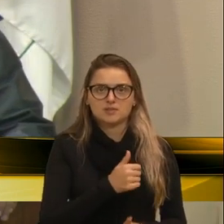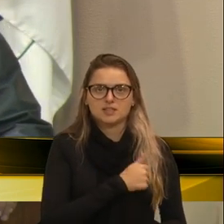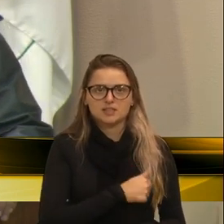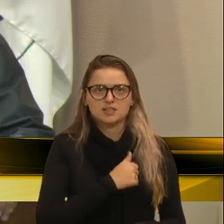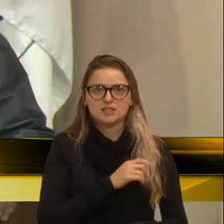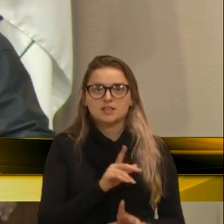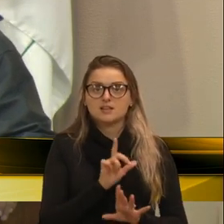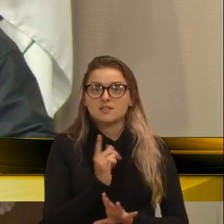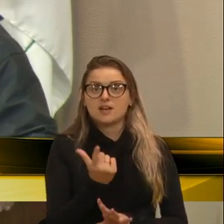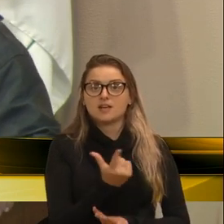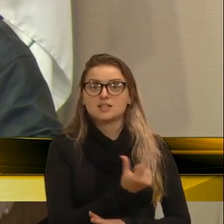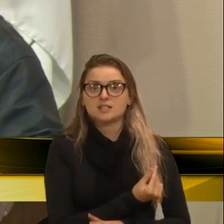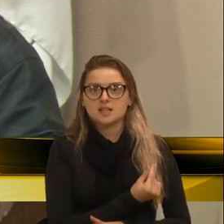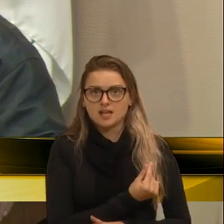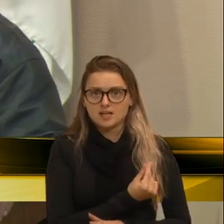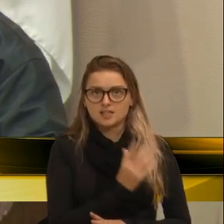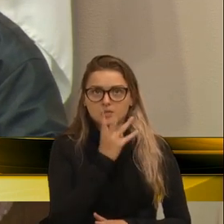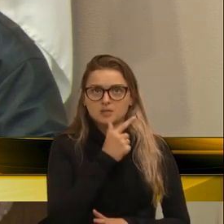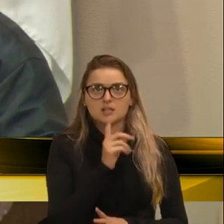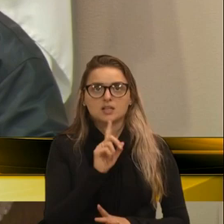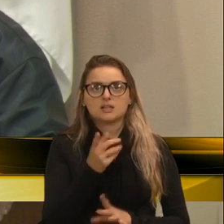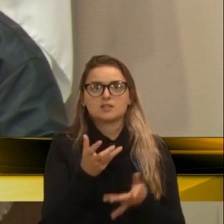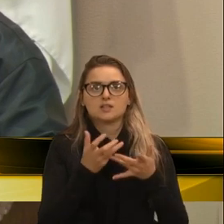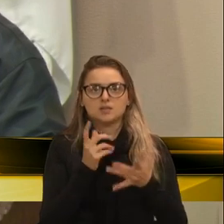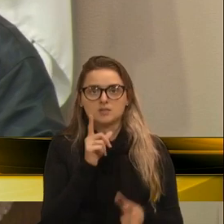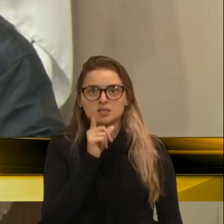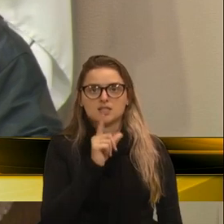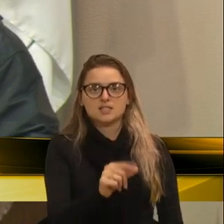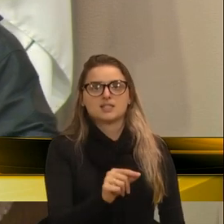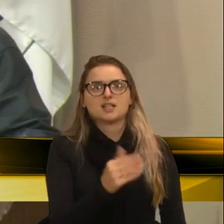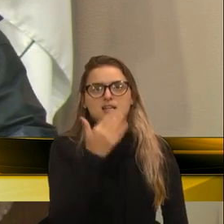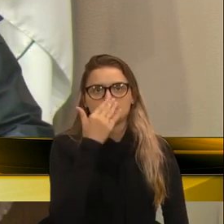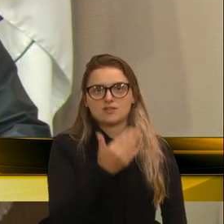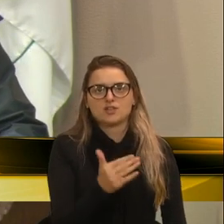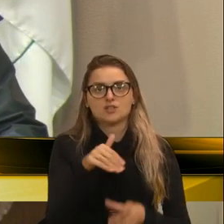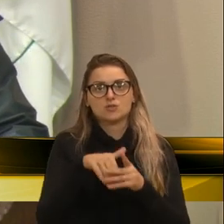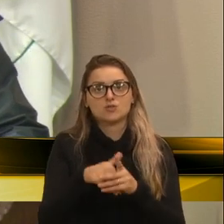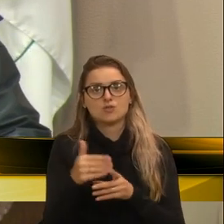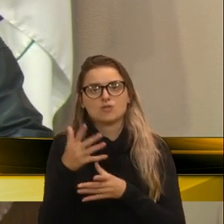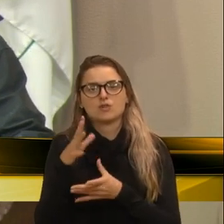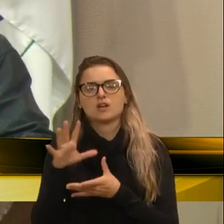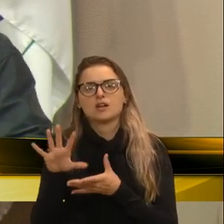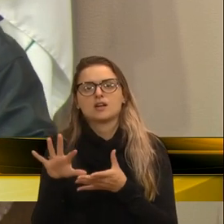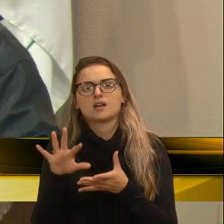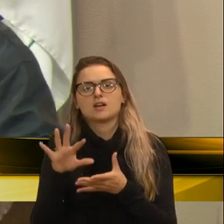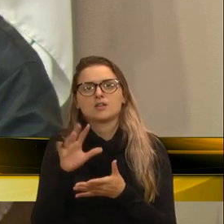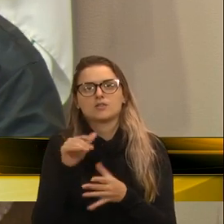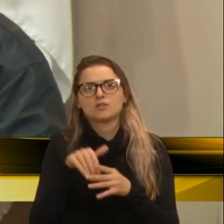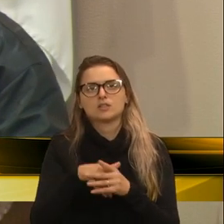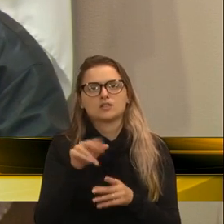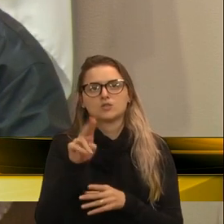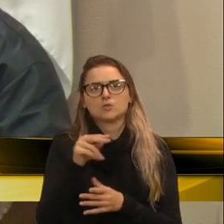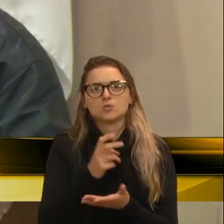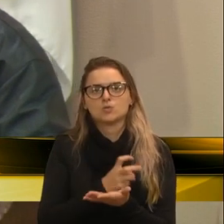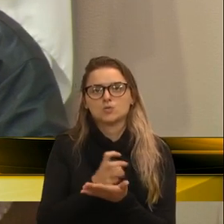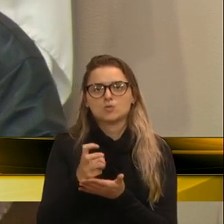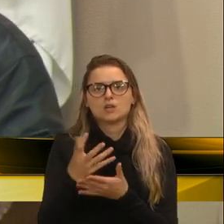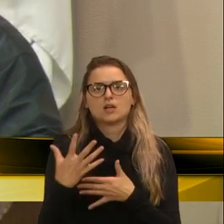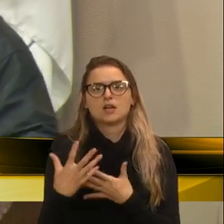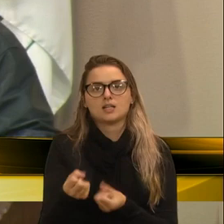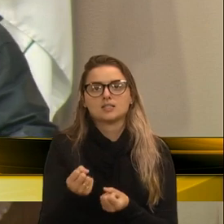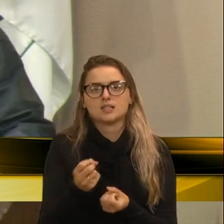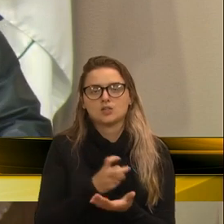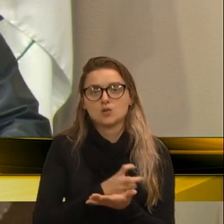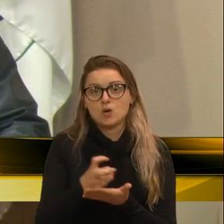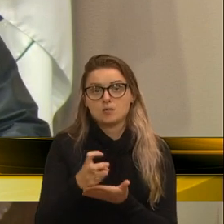tarde e nós queremos que ele não saia por a porta de trás, queremos que ele saia por a porta da frente. Por isso que nós nunca votamos no impeachment aqui, porque